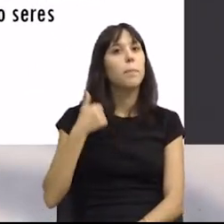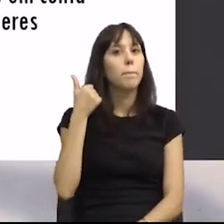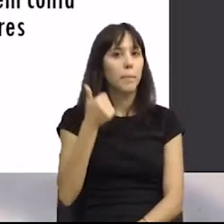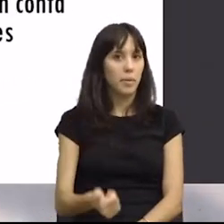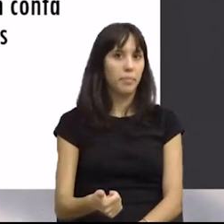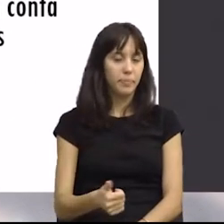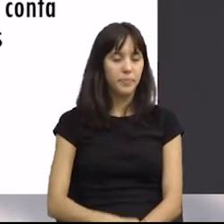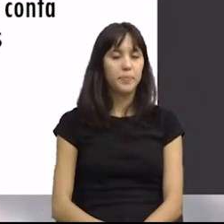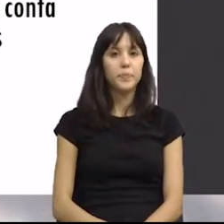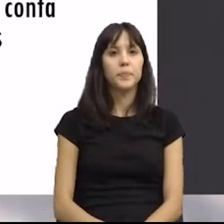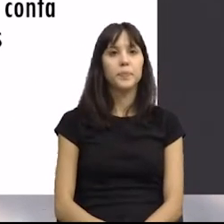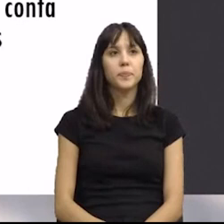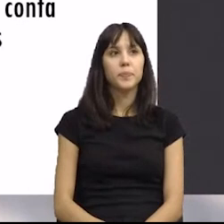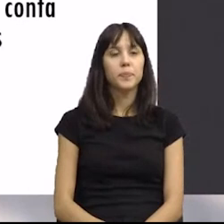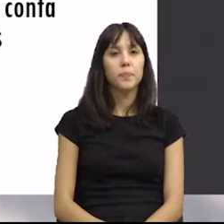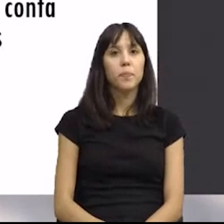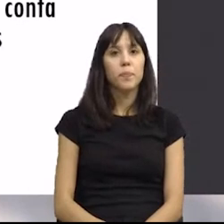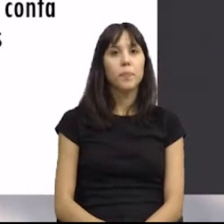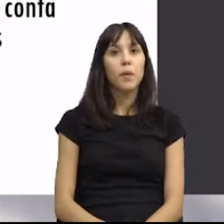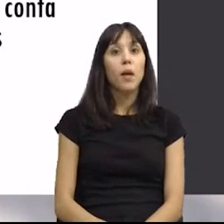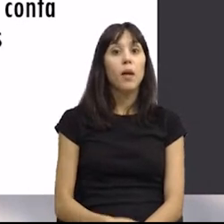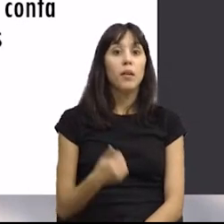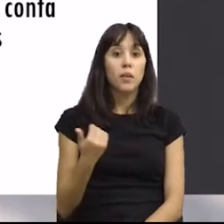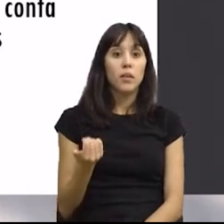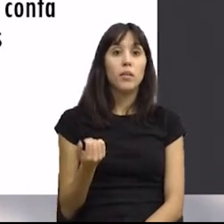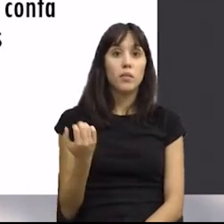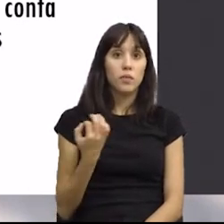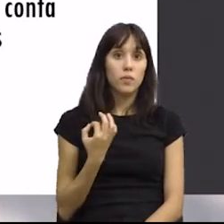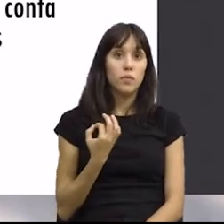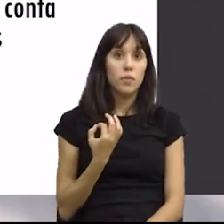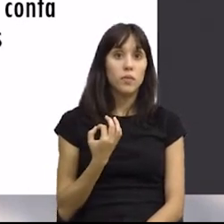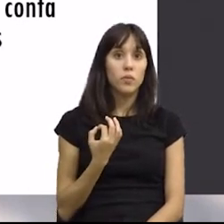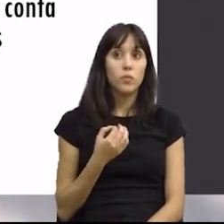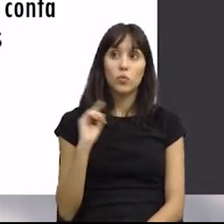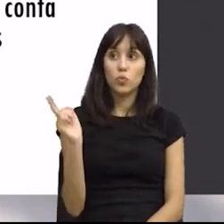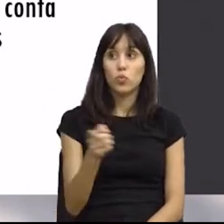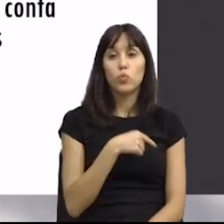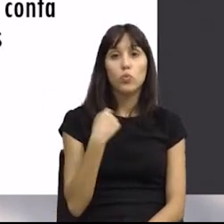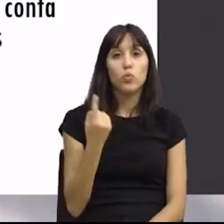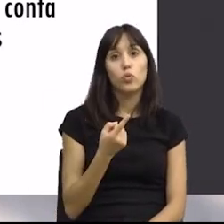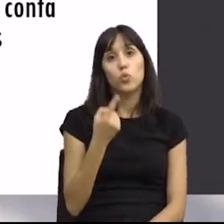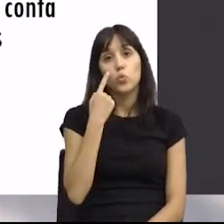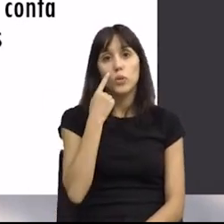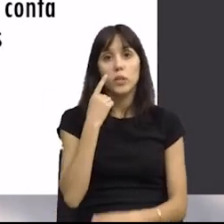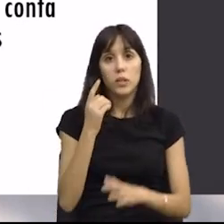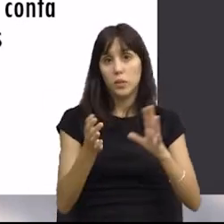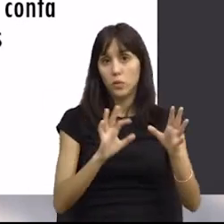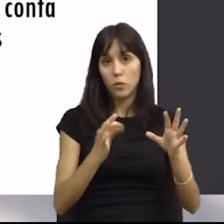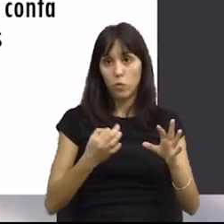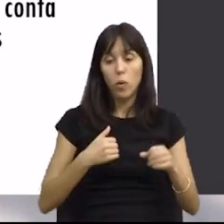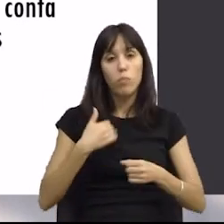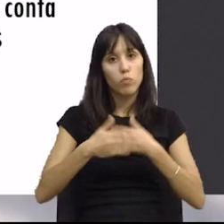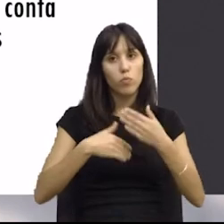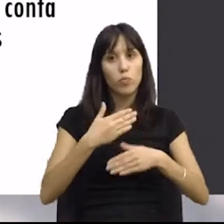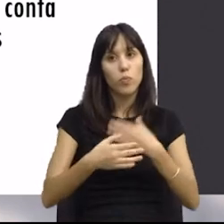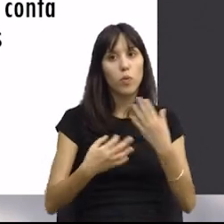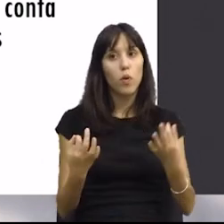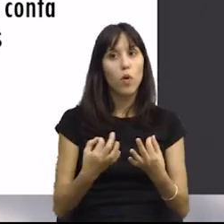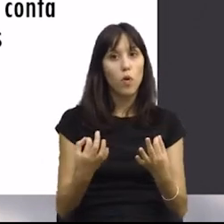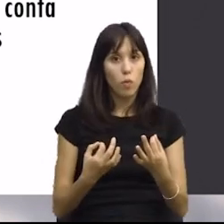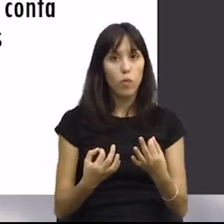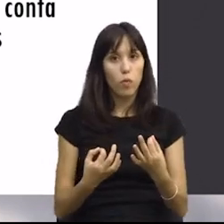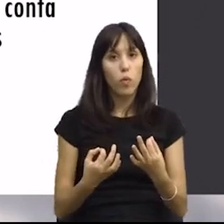E a verdade é que todos estamos mais ou menos a par dos avanços que têm sido feitos nas